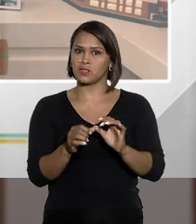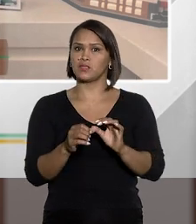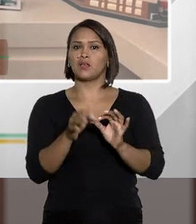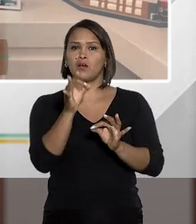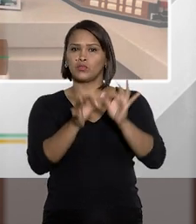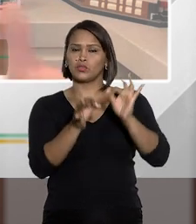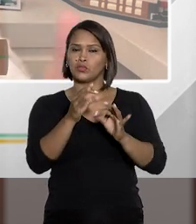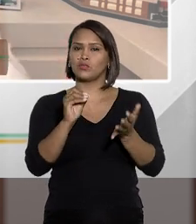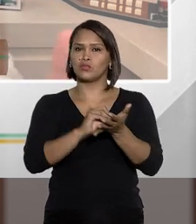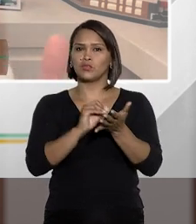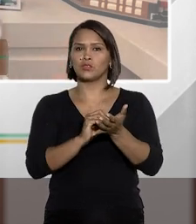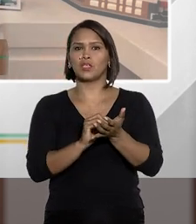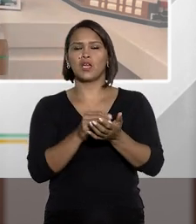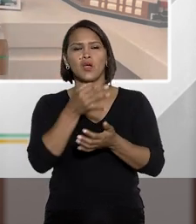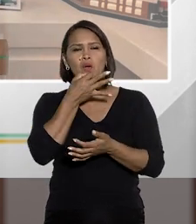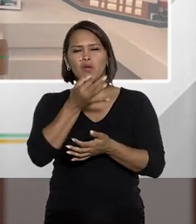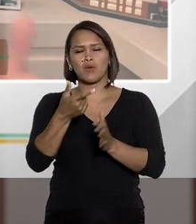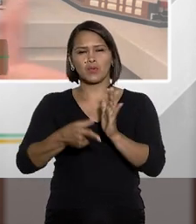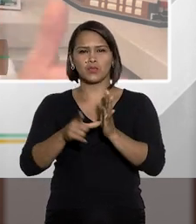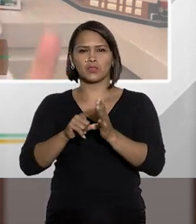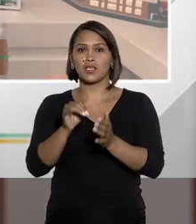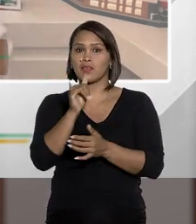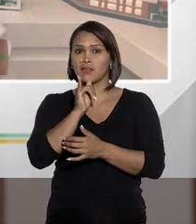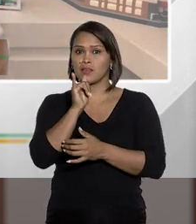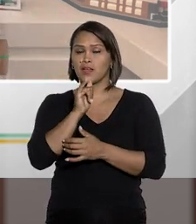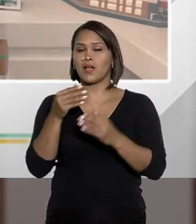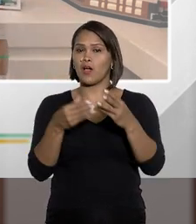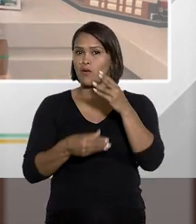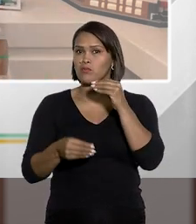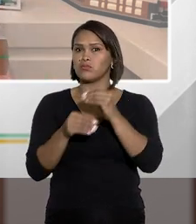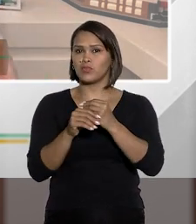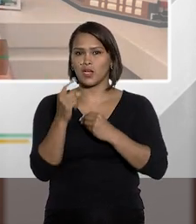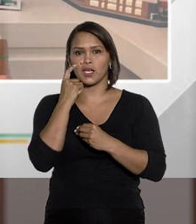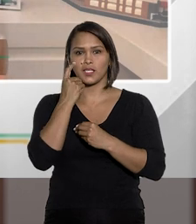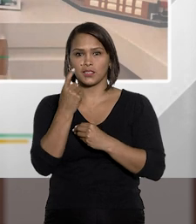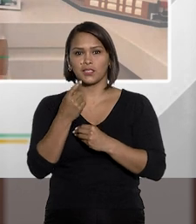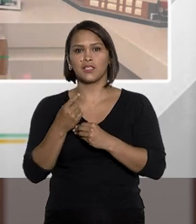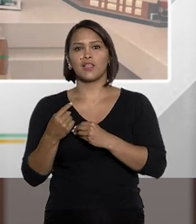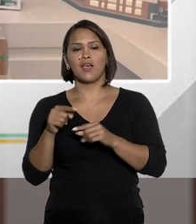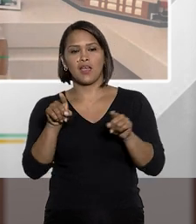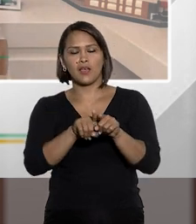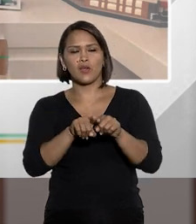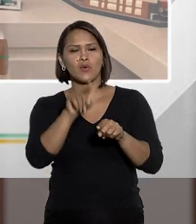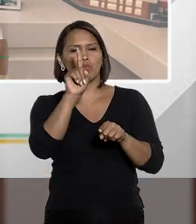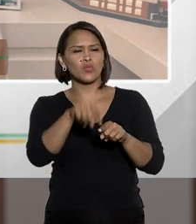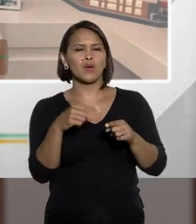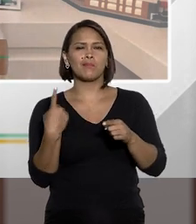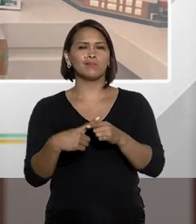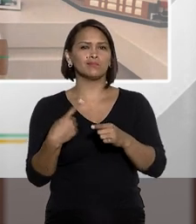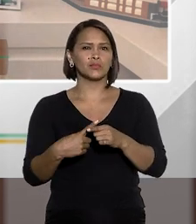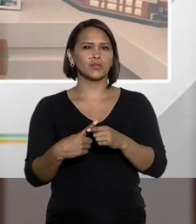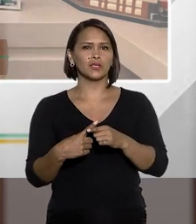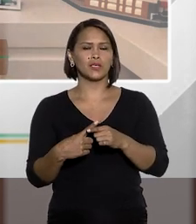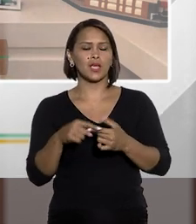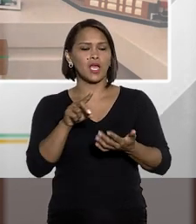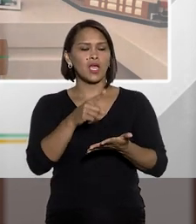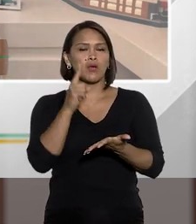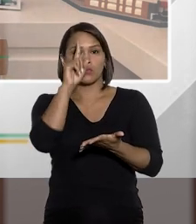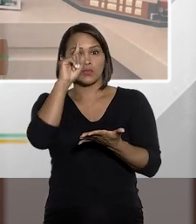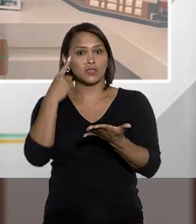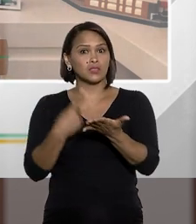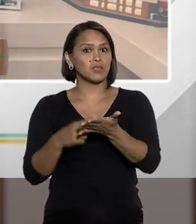especial do injusto. Rogério comentou muito bem um exemplo interessante, Rogério, vou acrescentar as aulas aqui. Quer dizer, não é porque eu